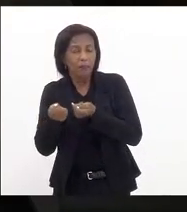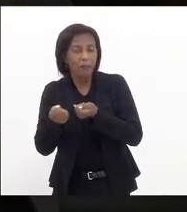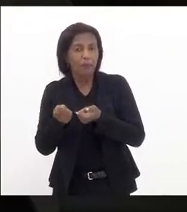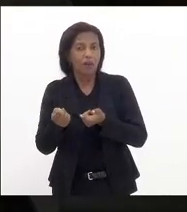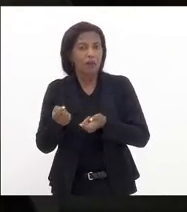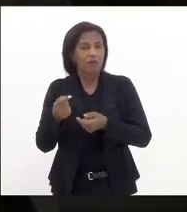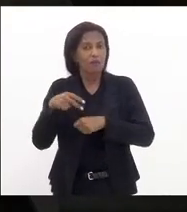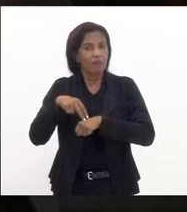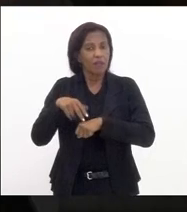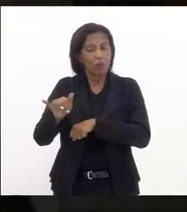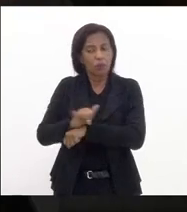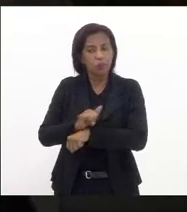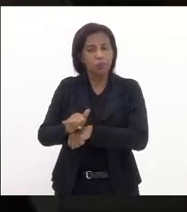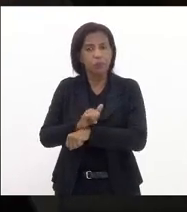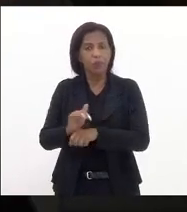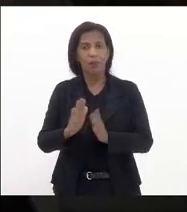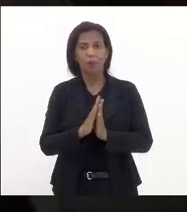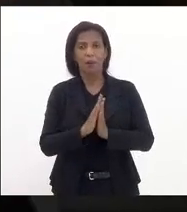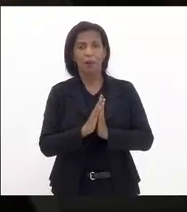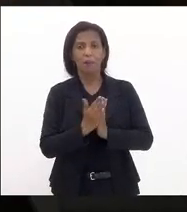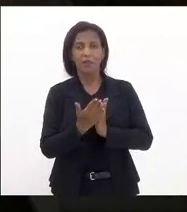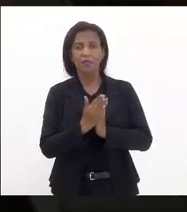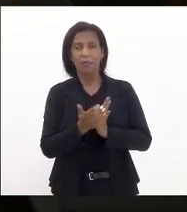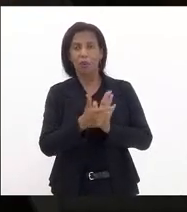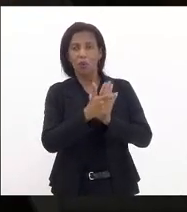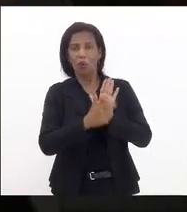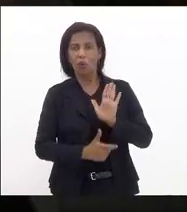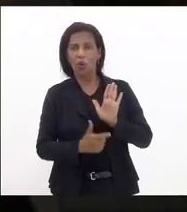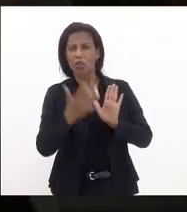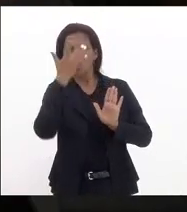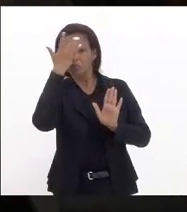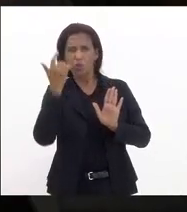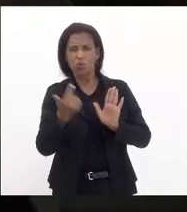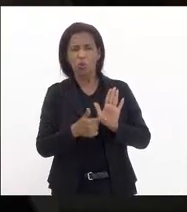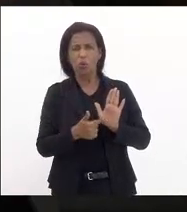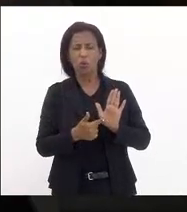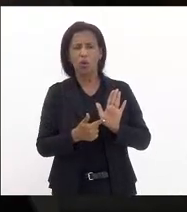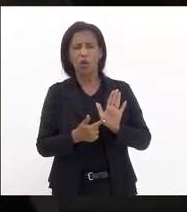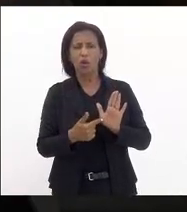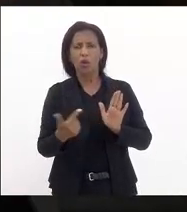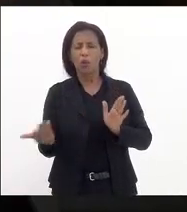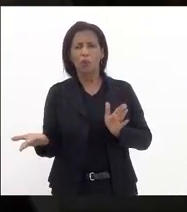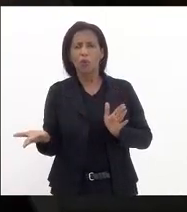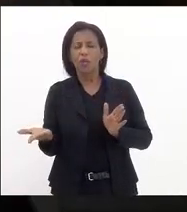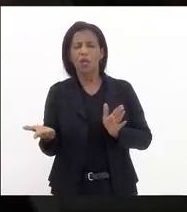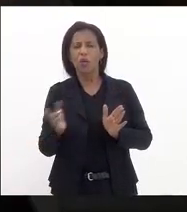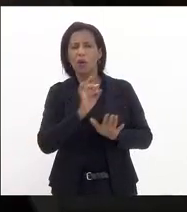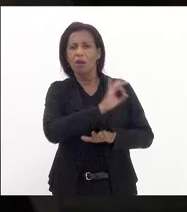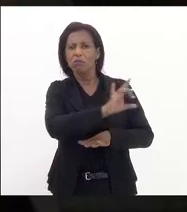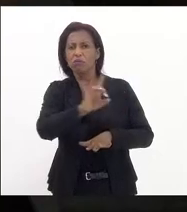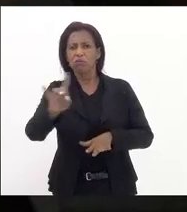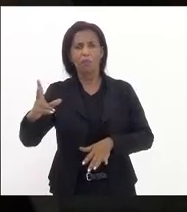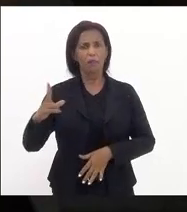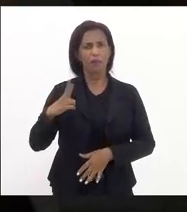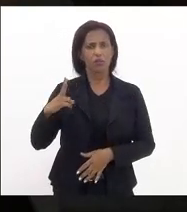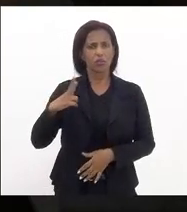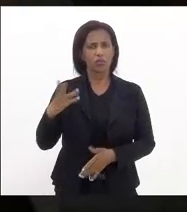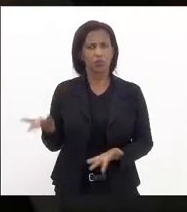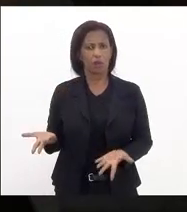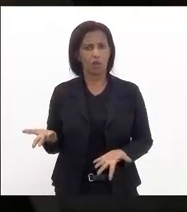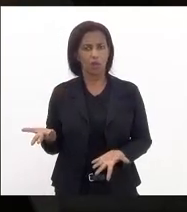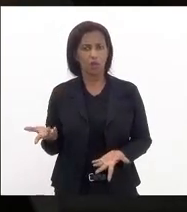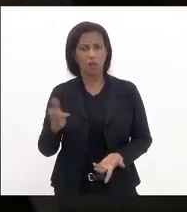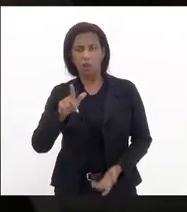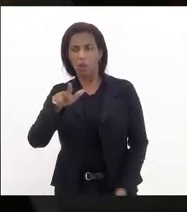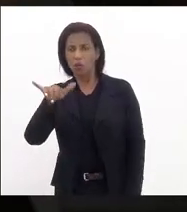de passaporte sanitário para que as pessoas porque não se trata de uma coisa de um processo meramente individual Tia Ju Lucinha